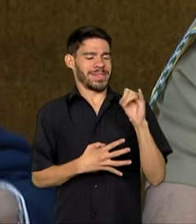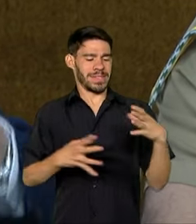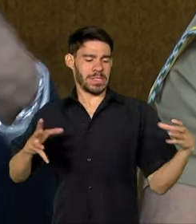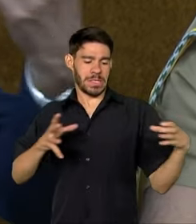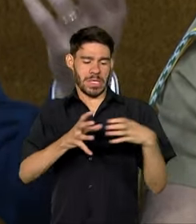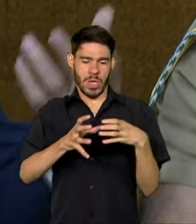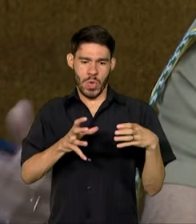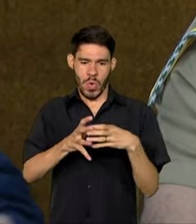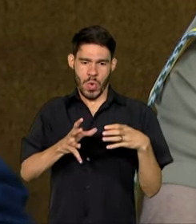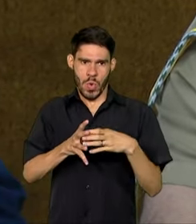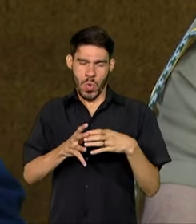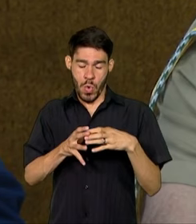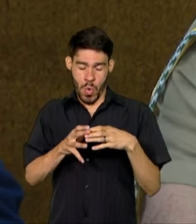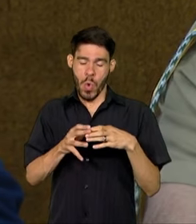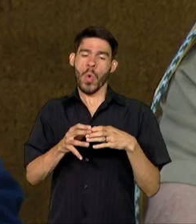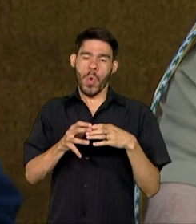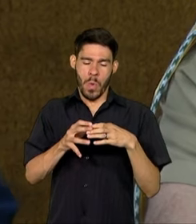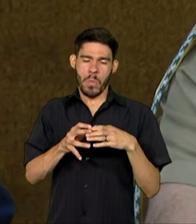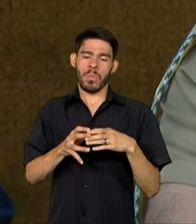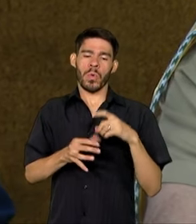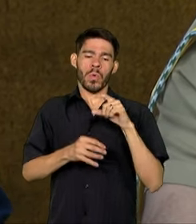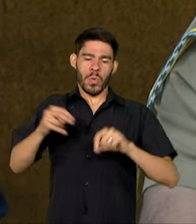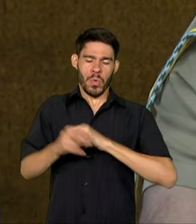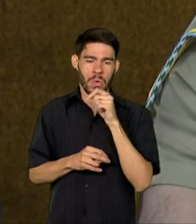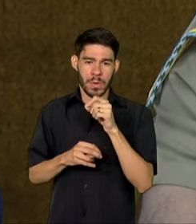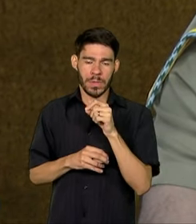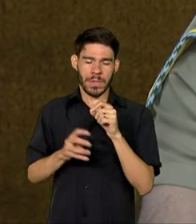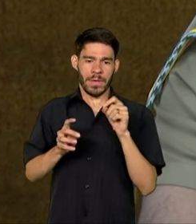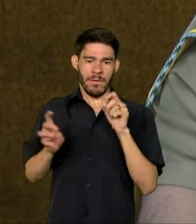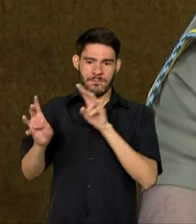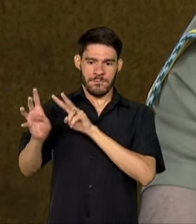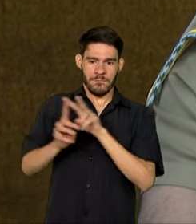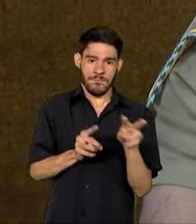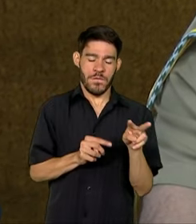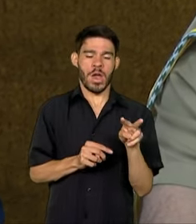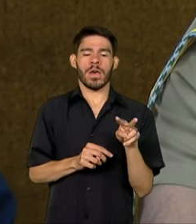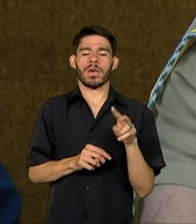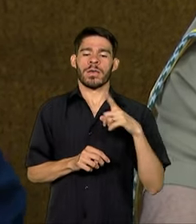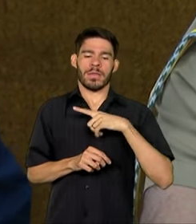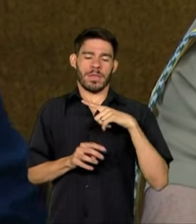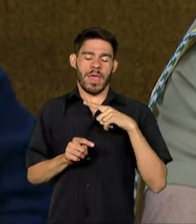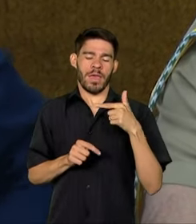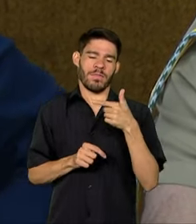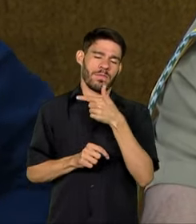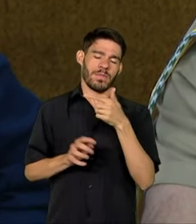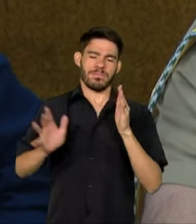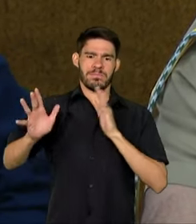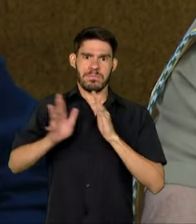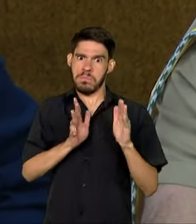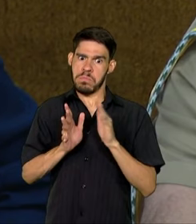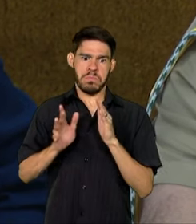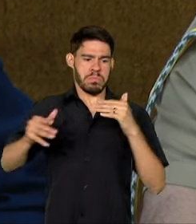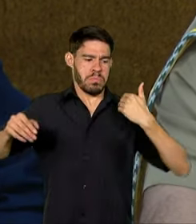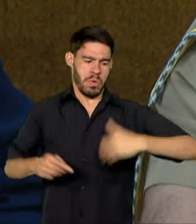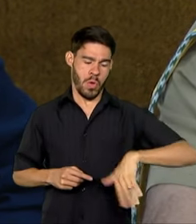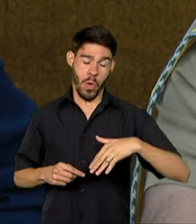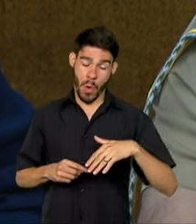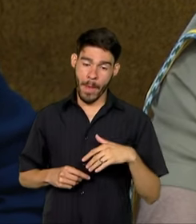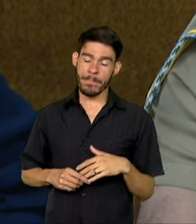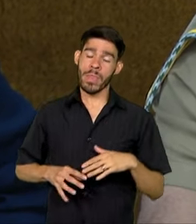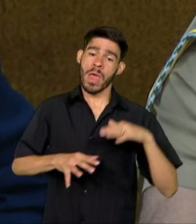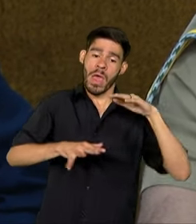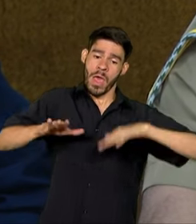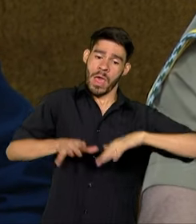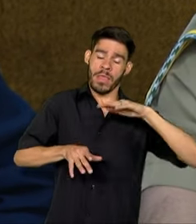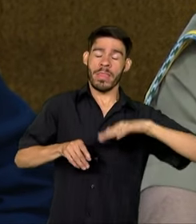Militar, antiga Casa Militar, no centro das atenções durante um período considerável. Talvez tenha sido